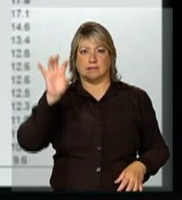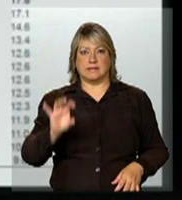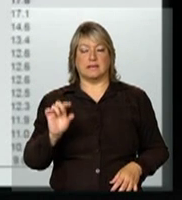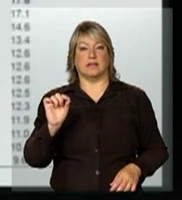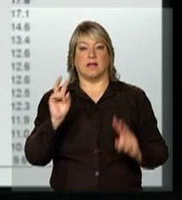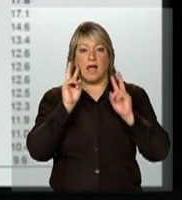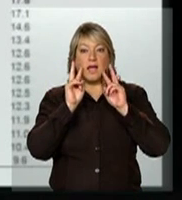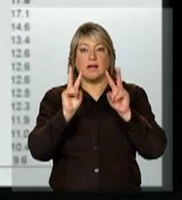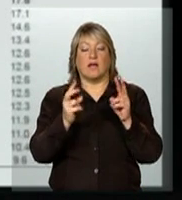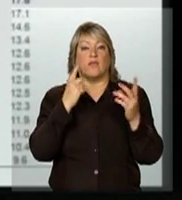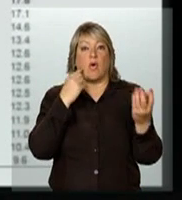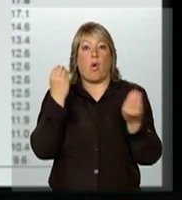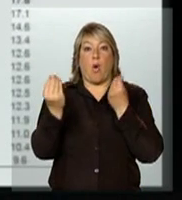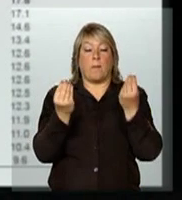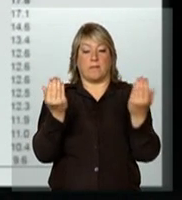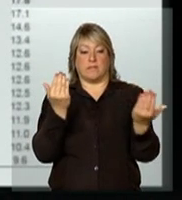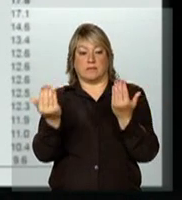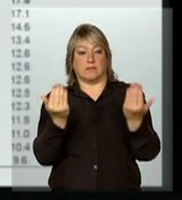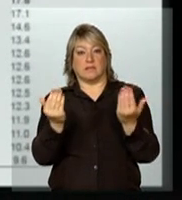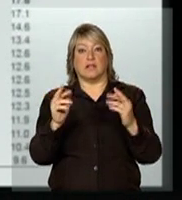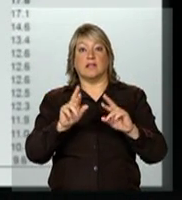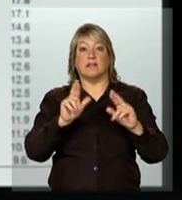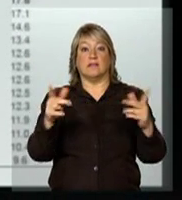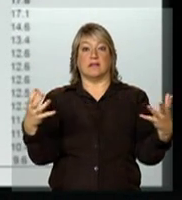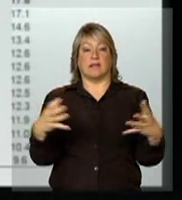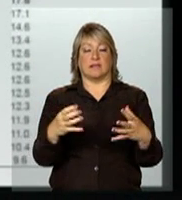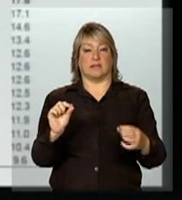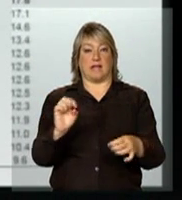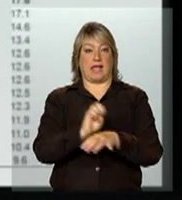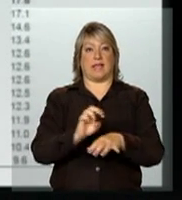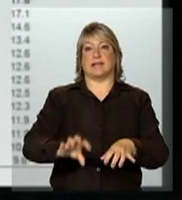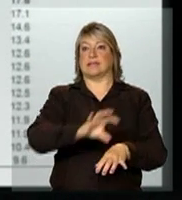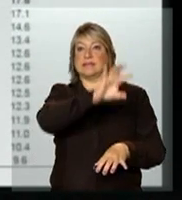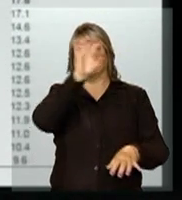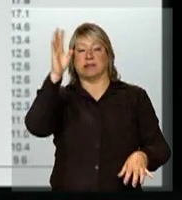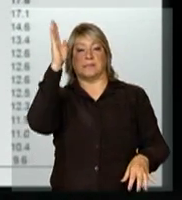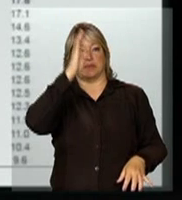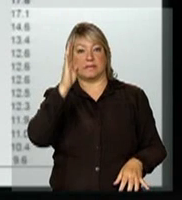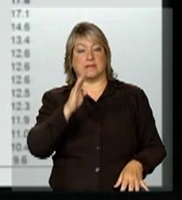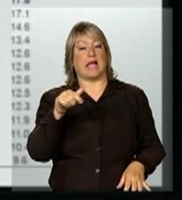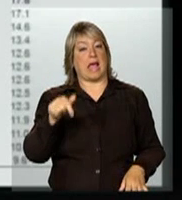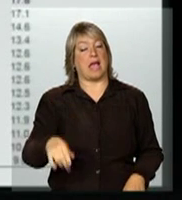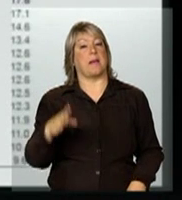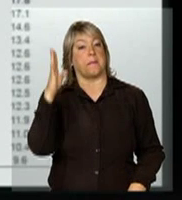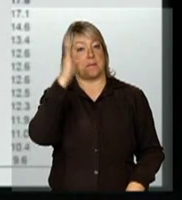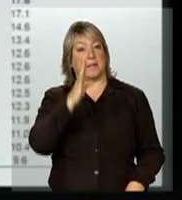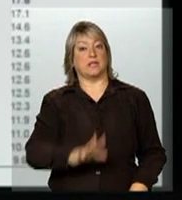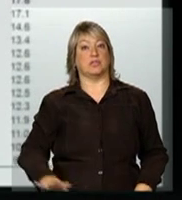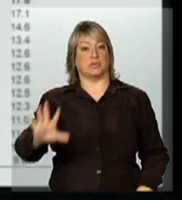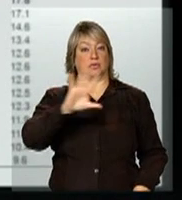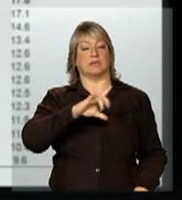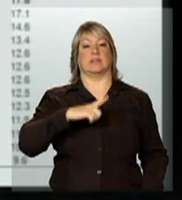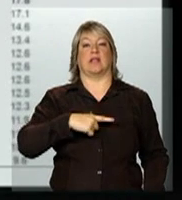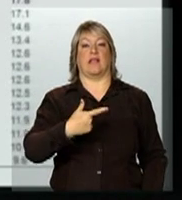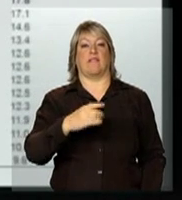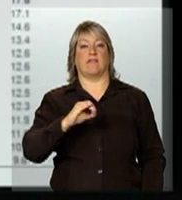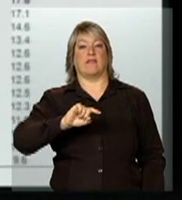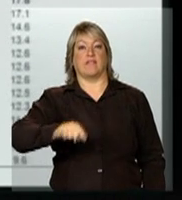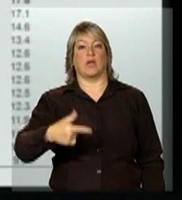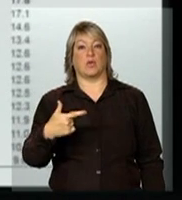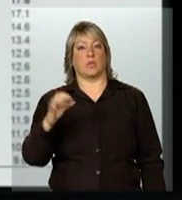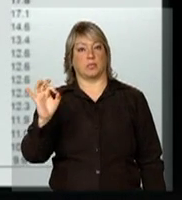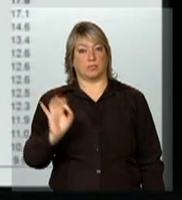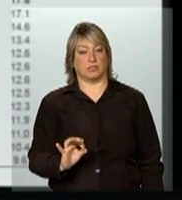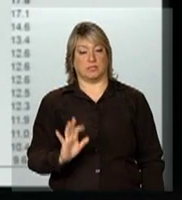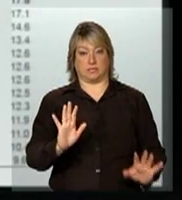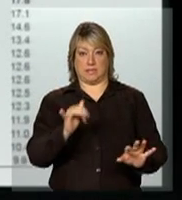chamando a atenção também para a diferença que a gente tem entre os estados brasileiros. A incidência do Brasil atual é 20,2. Então, gente vê